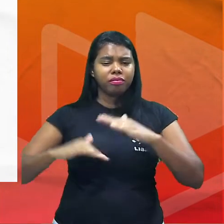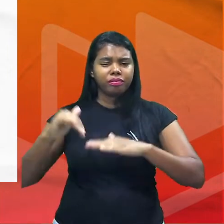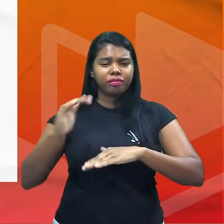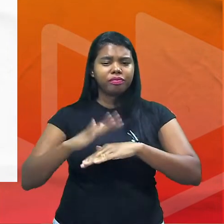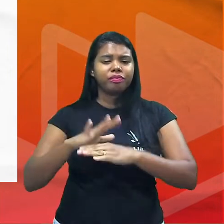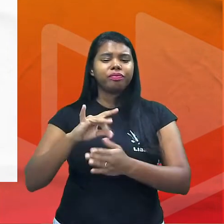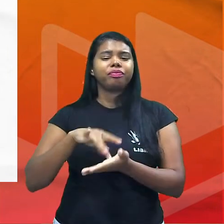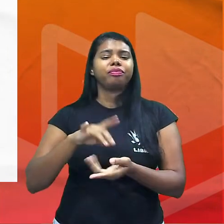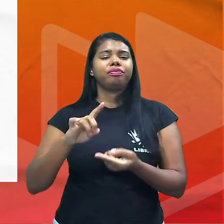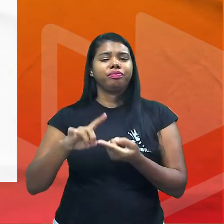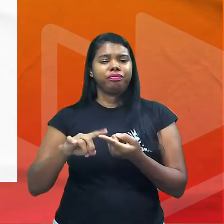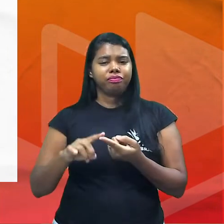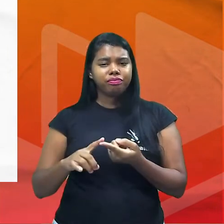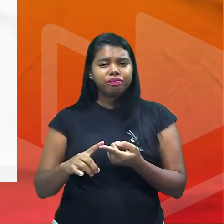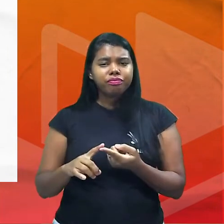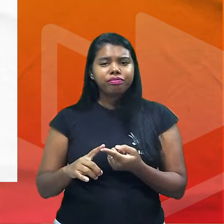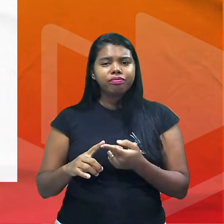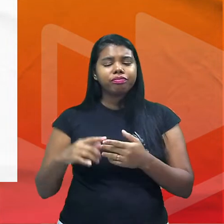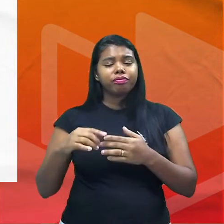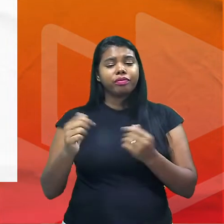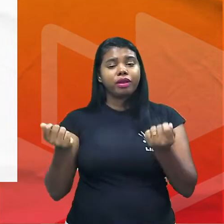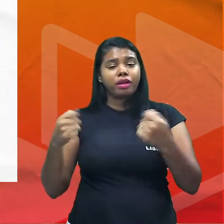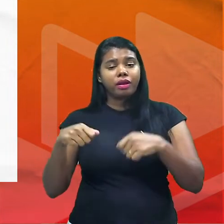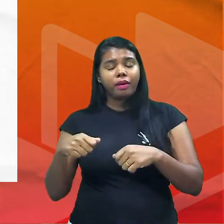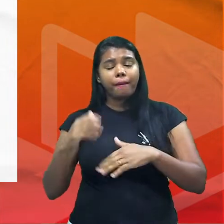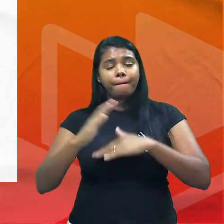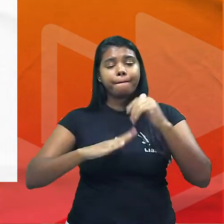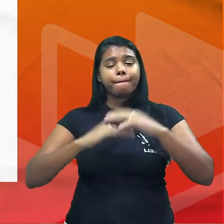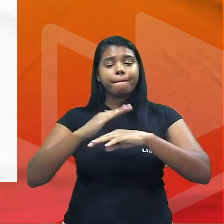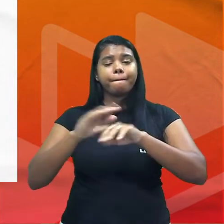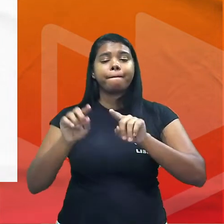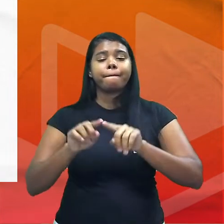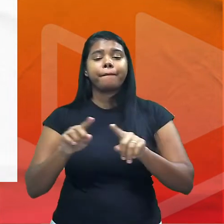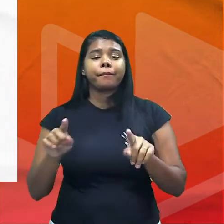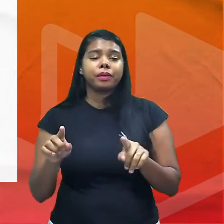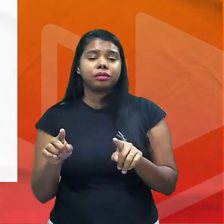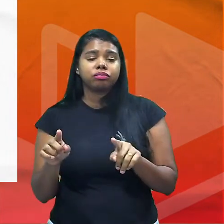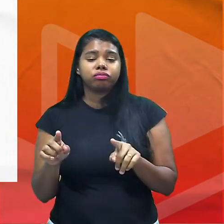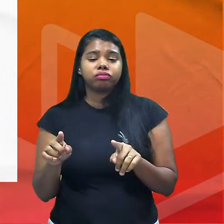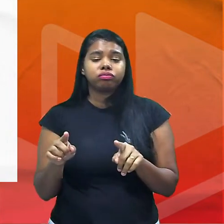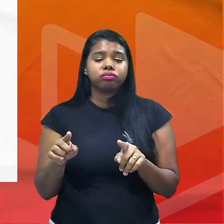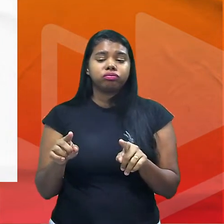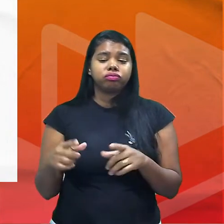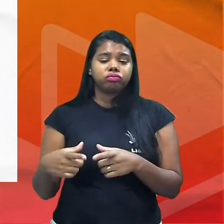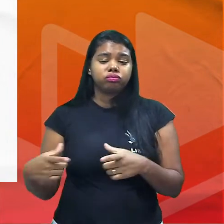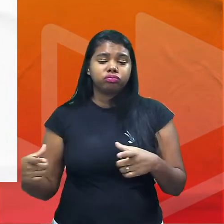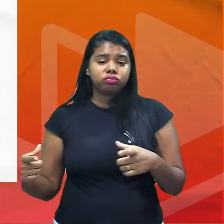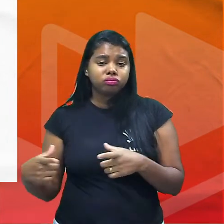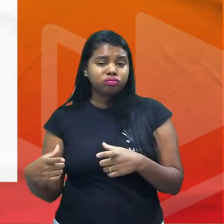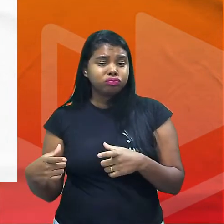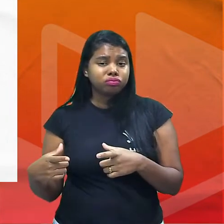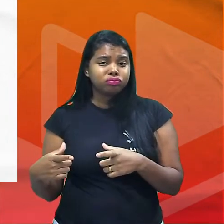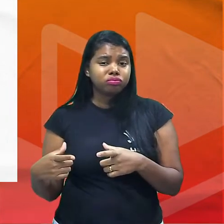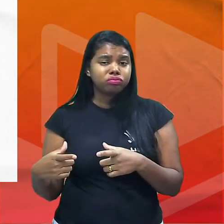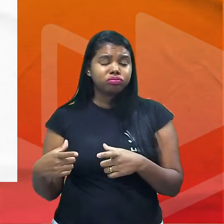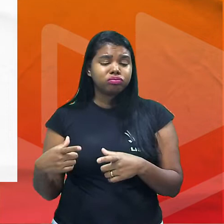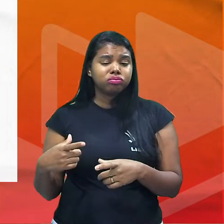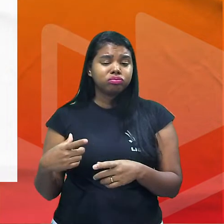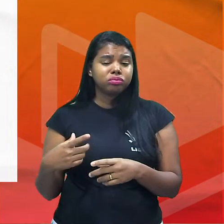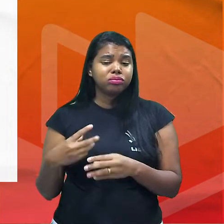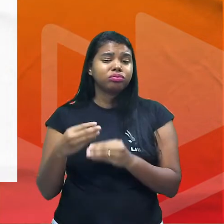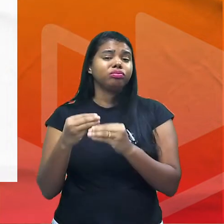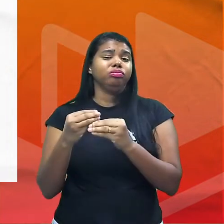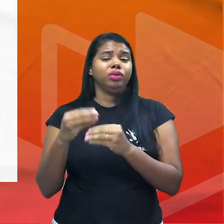altamente qualificados mas absolutamente carentes de uma formação mais completa seja